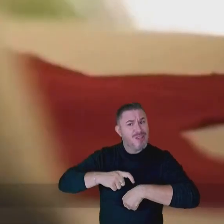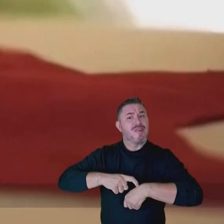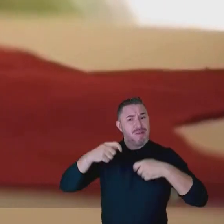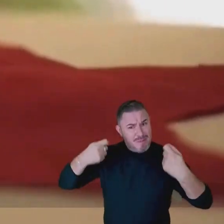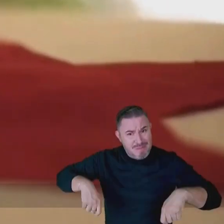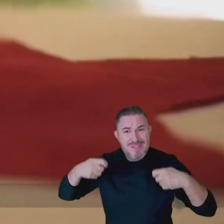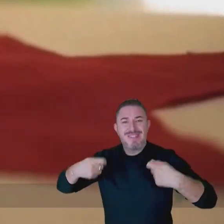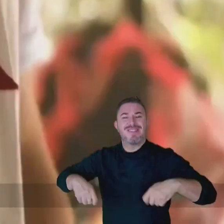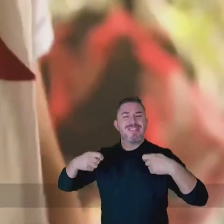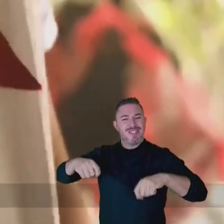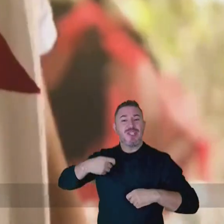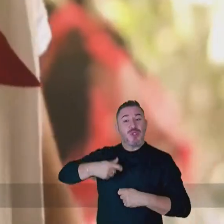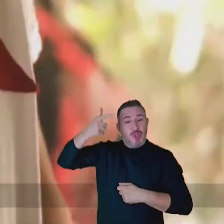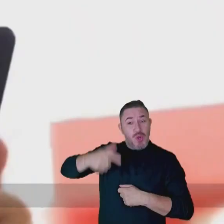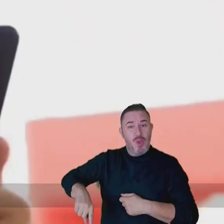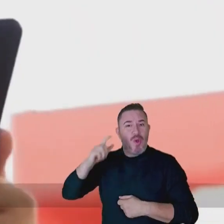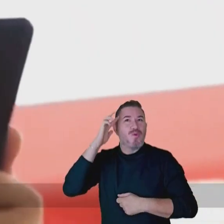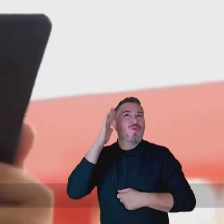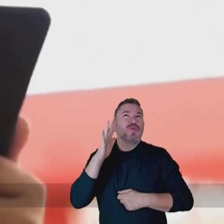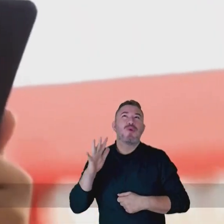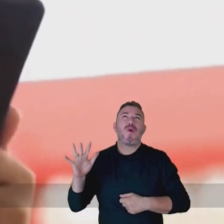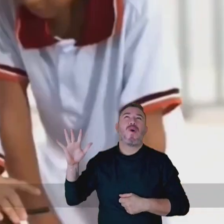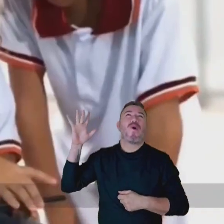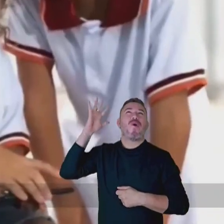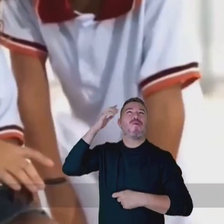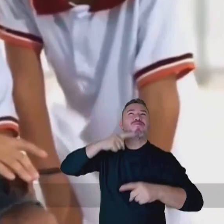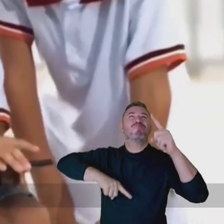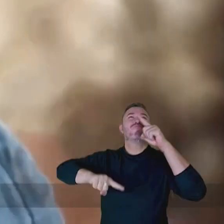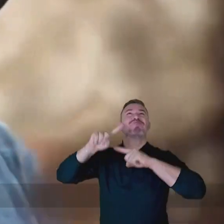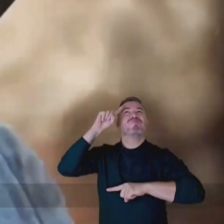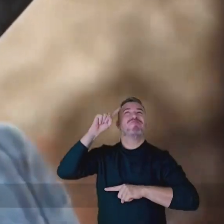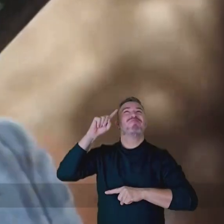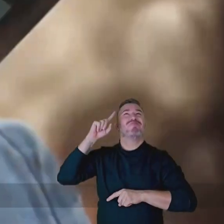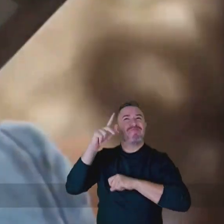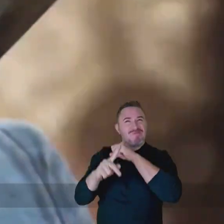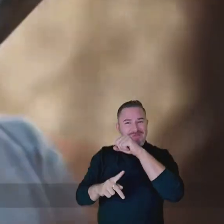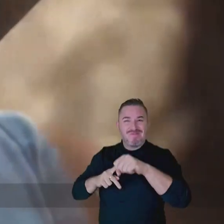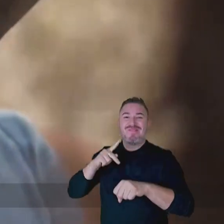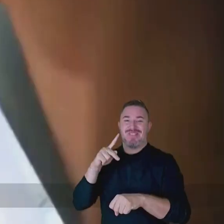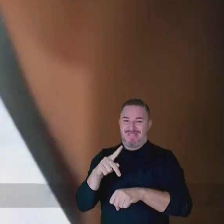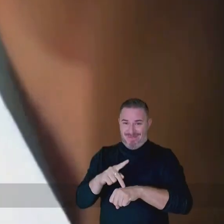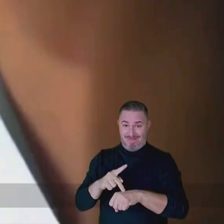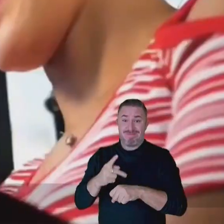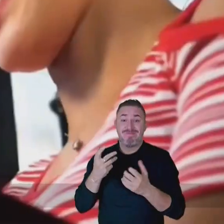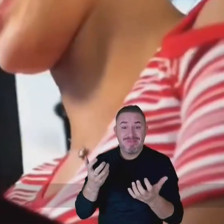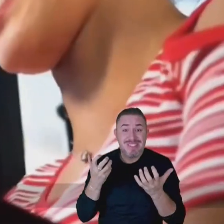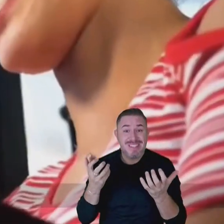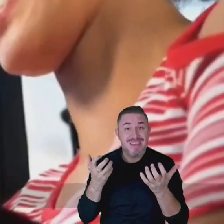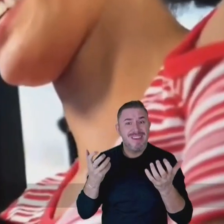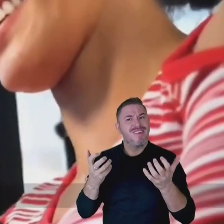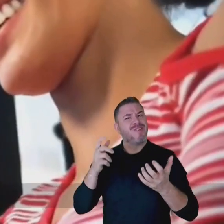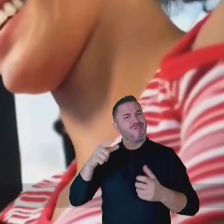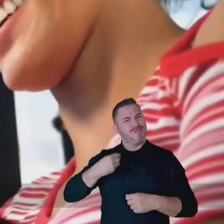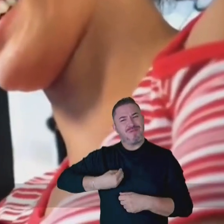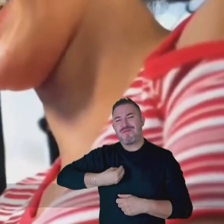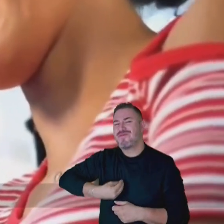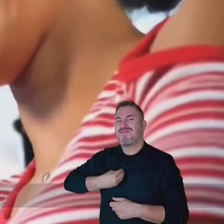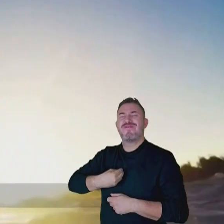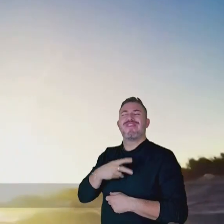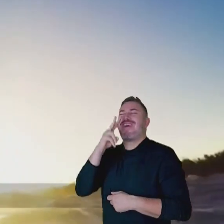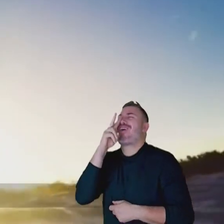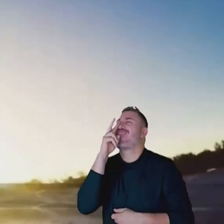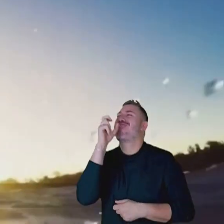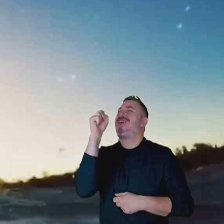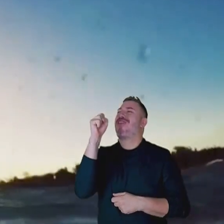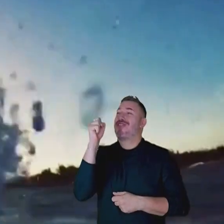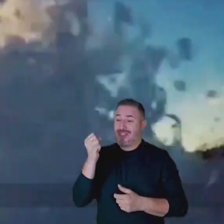hora De reviver o sonho de um novo país Eu quero, quero sim Viver a força